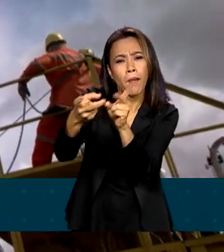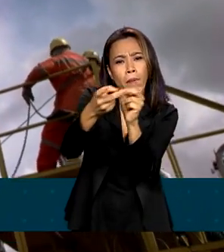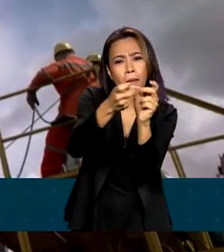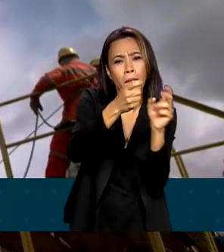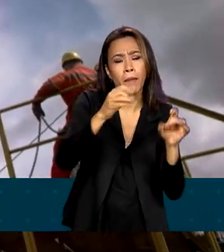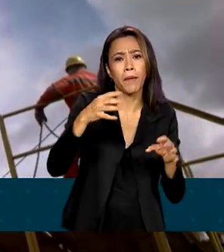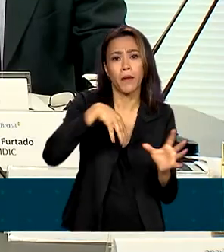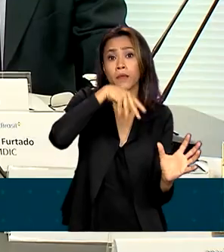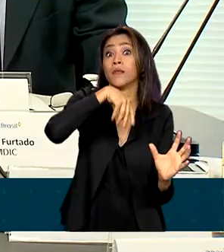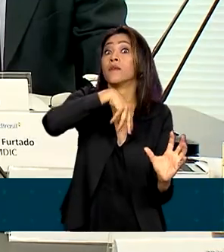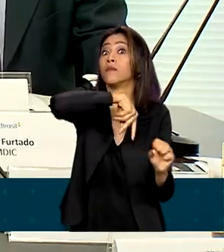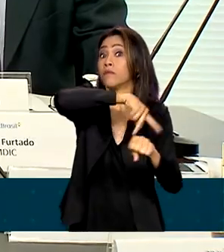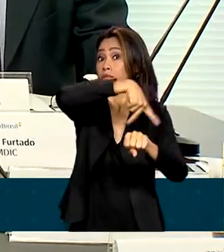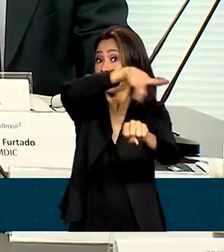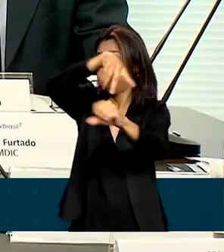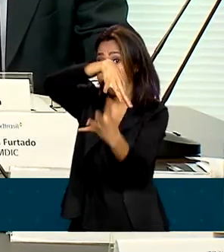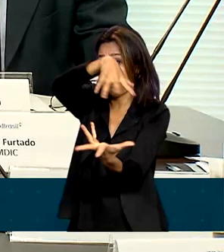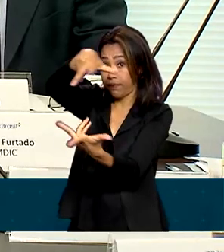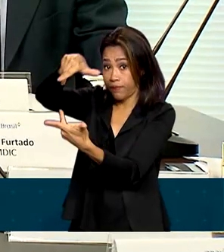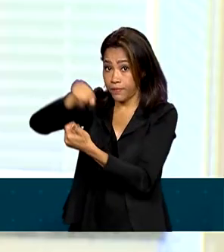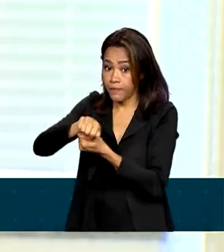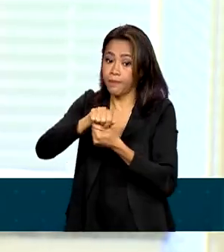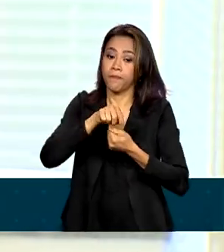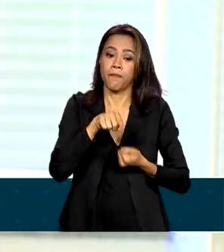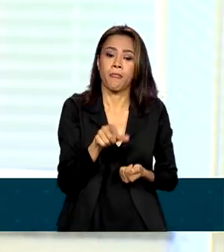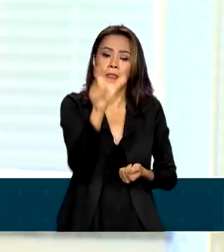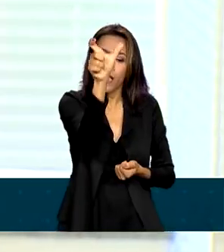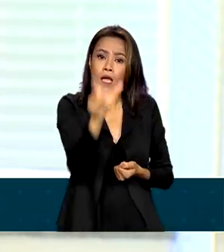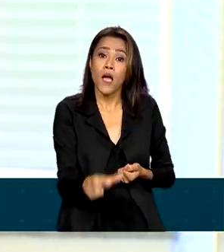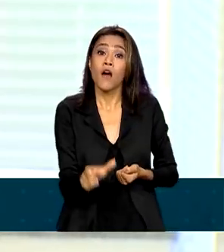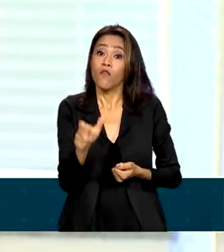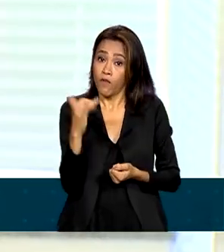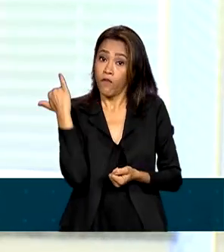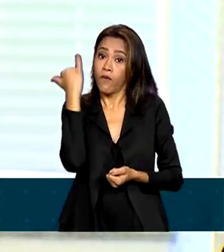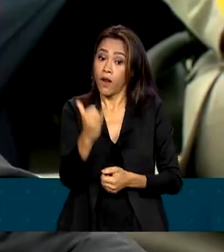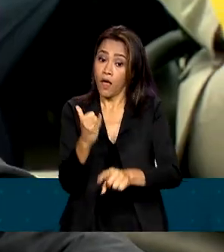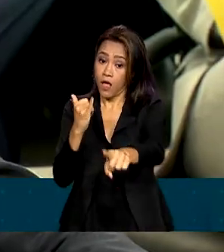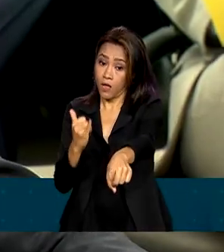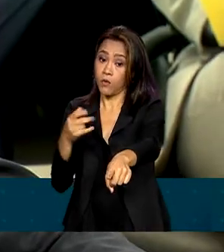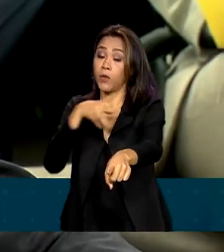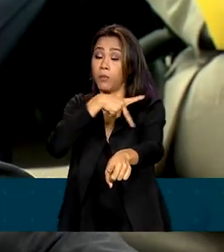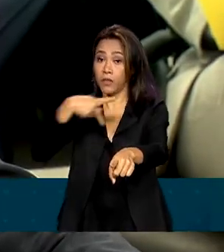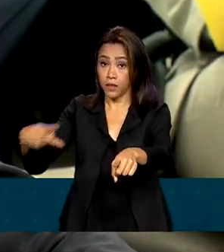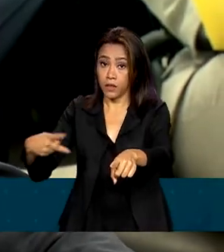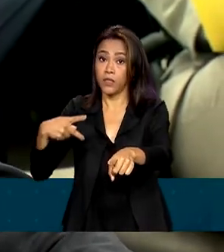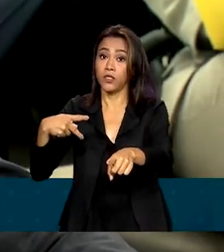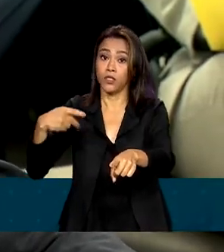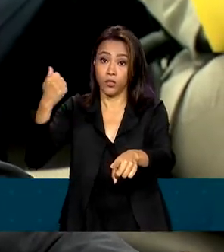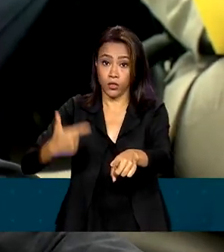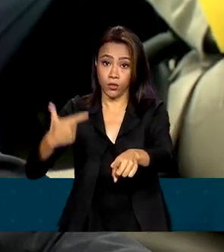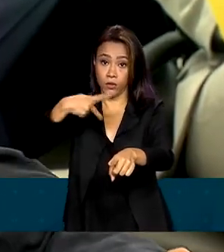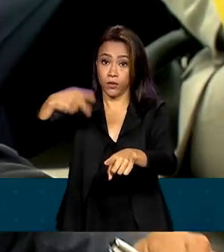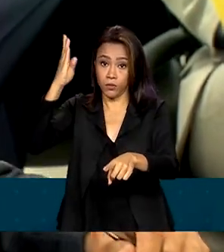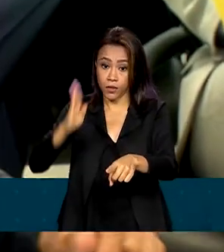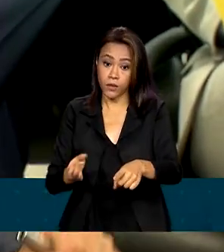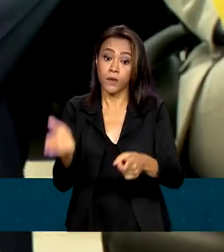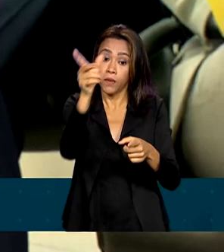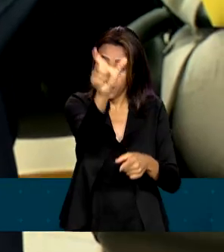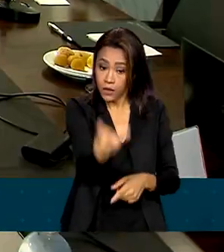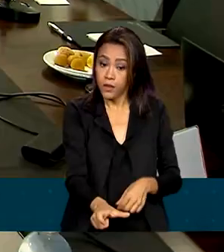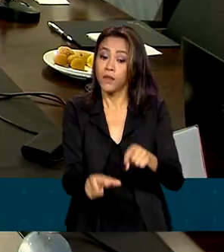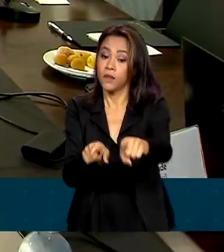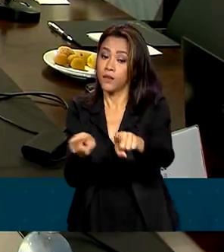produtos brasileiros. A afirmação foi feita pelo vice-presidente da República e ministro do Desenvolvimento, Indústria, Comércio e